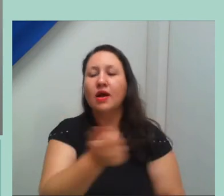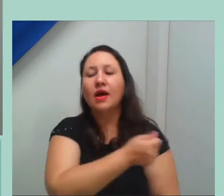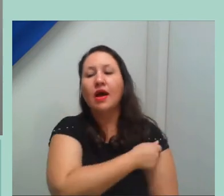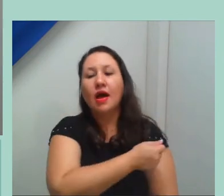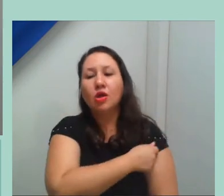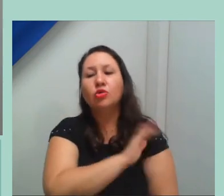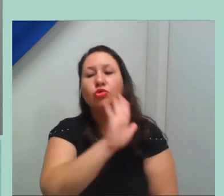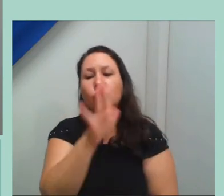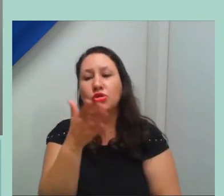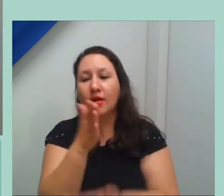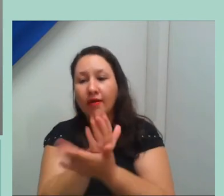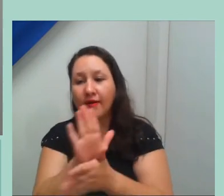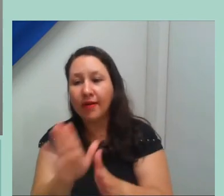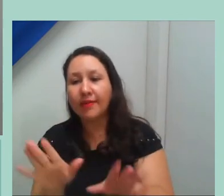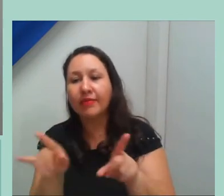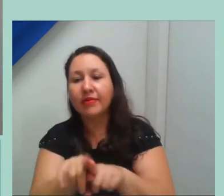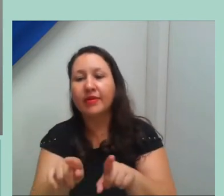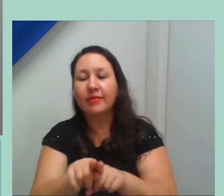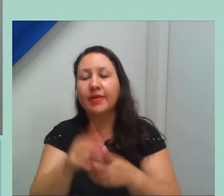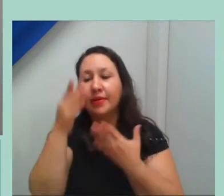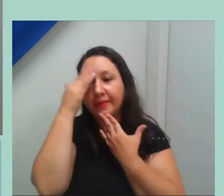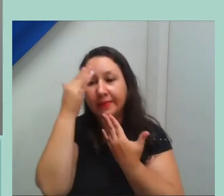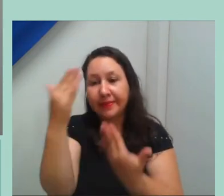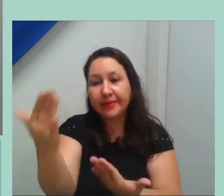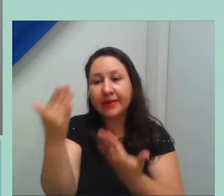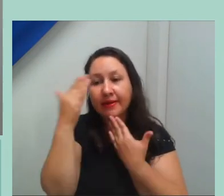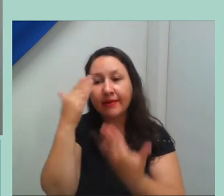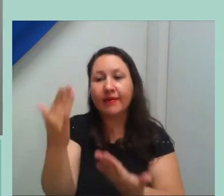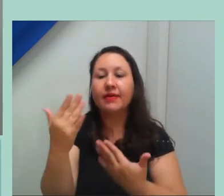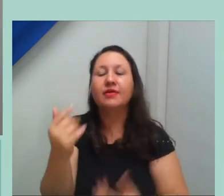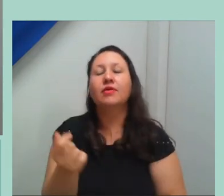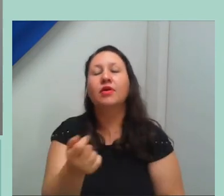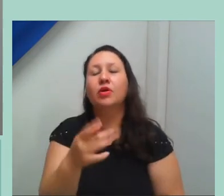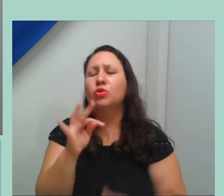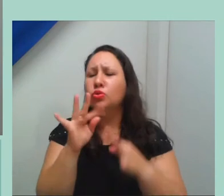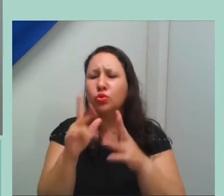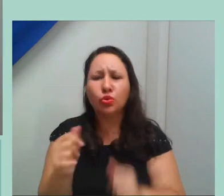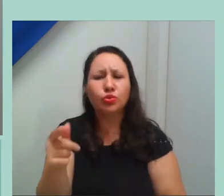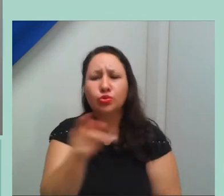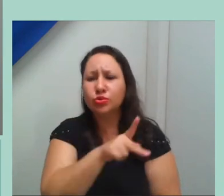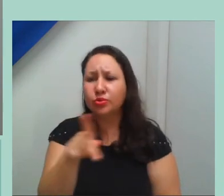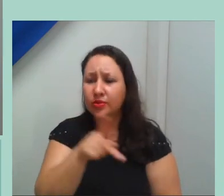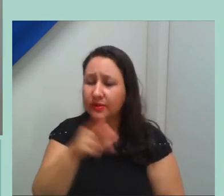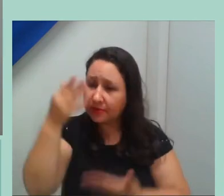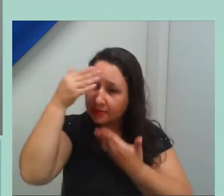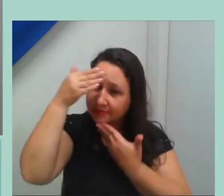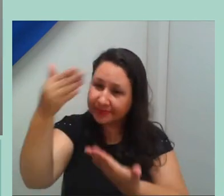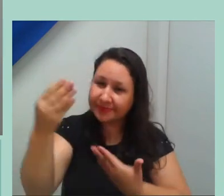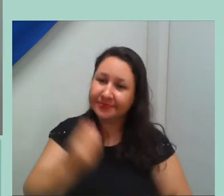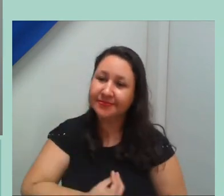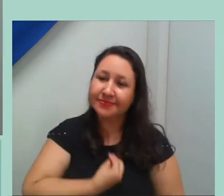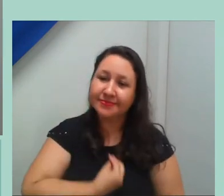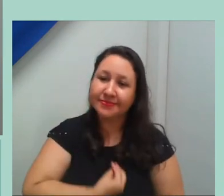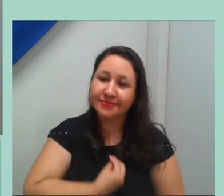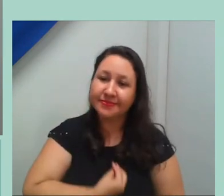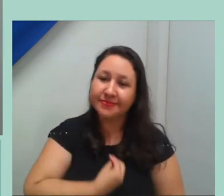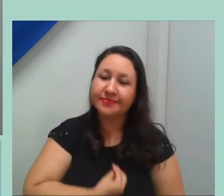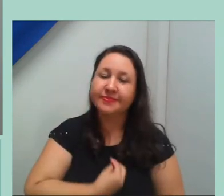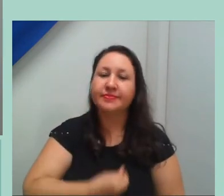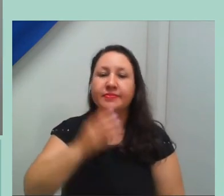Cumprimentar todos os professores, colaboradores do próprio PT, que se doam